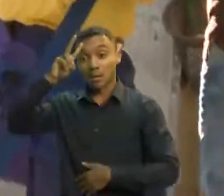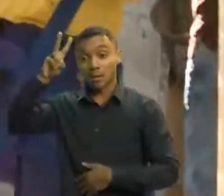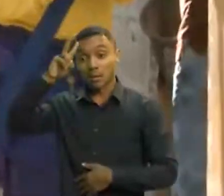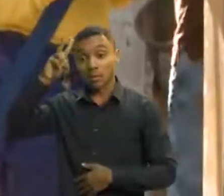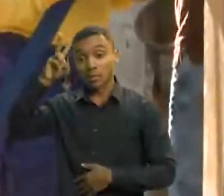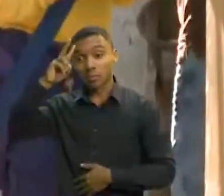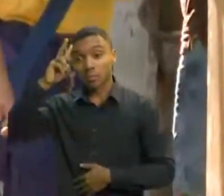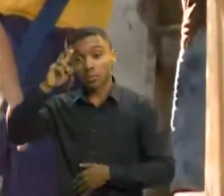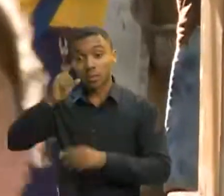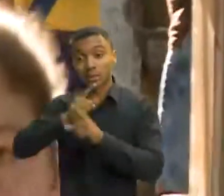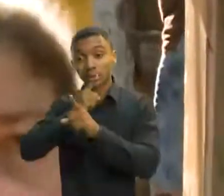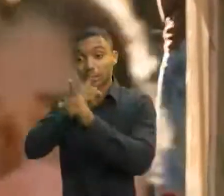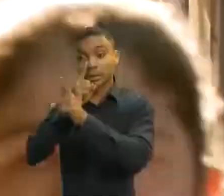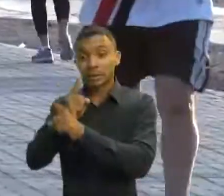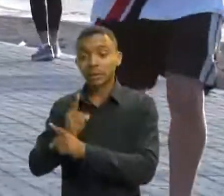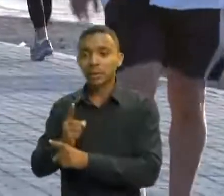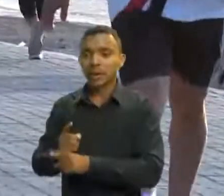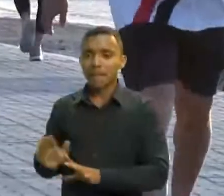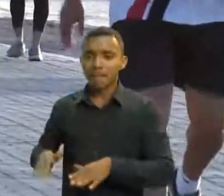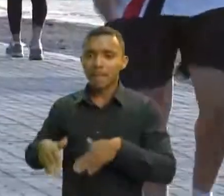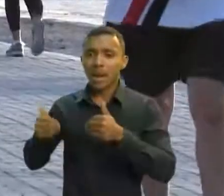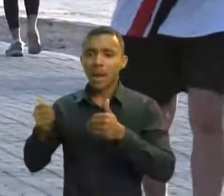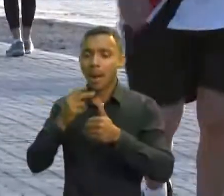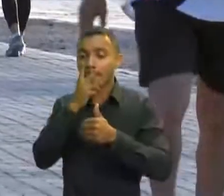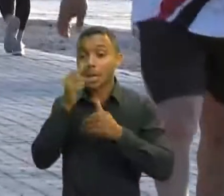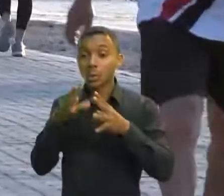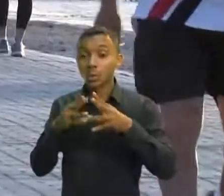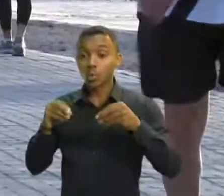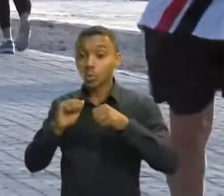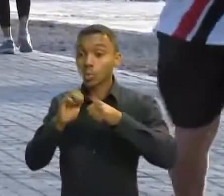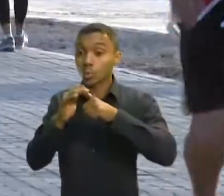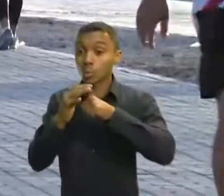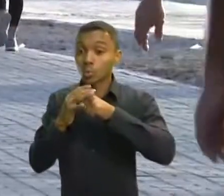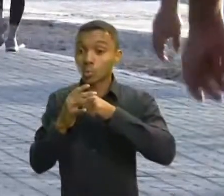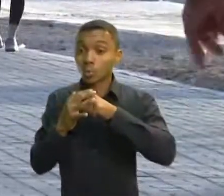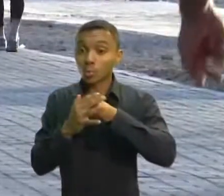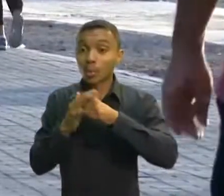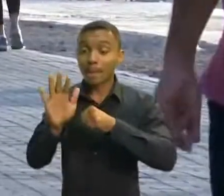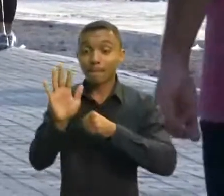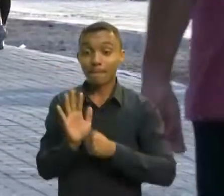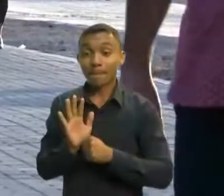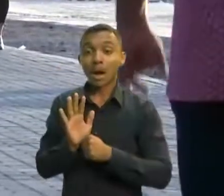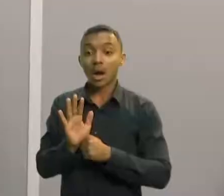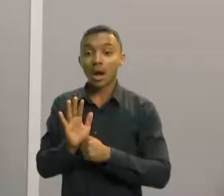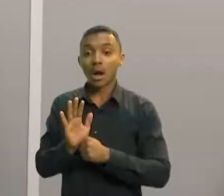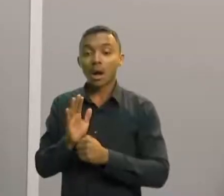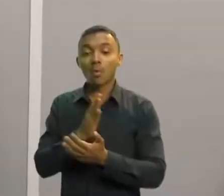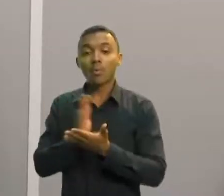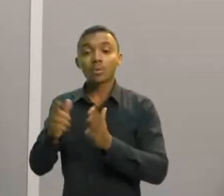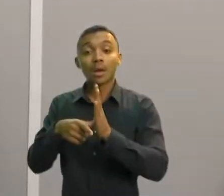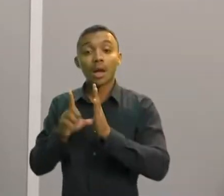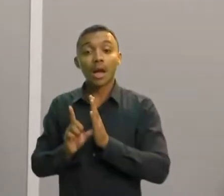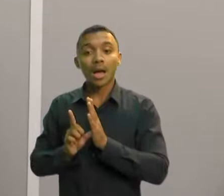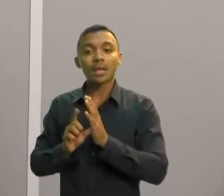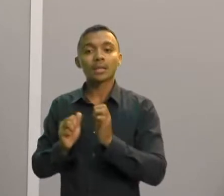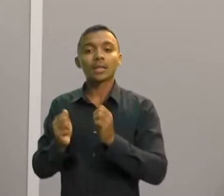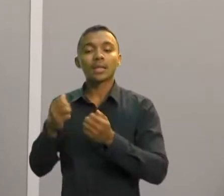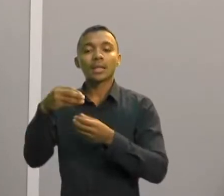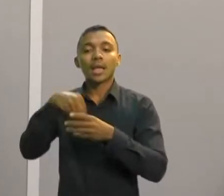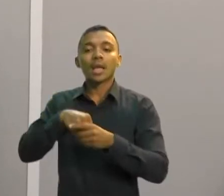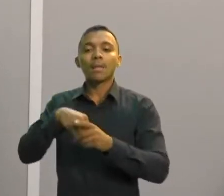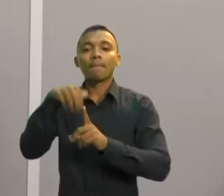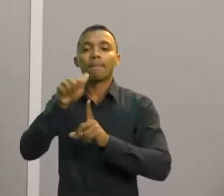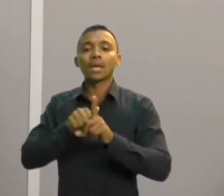indicadores da pandemia na capital. Uma redução que começou desde a segunda quinzena de janeiro. A partir ali do dia 17,